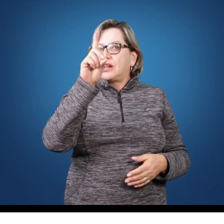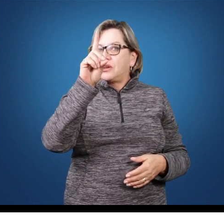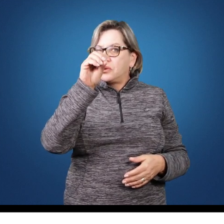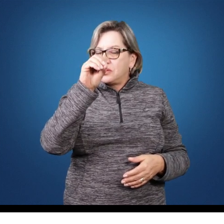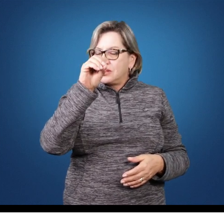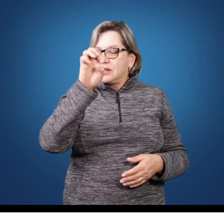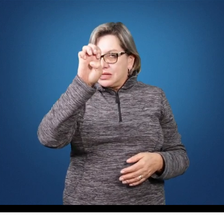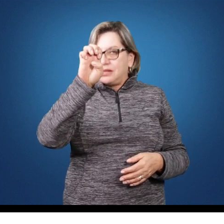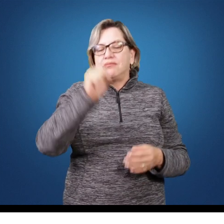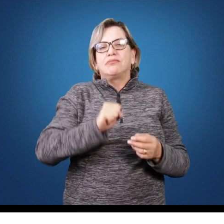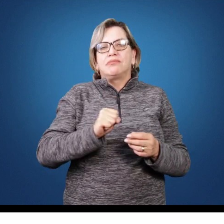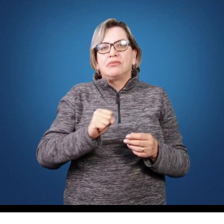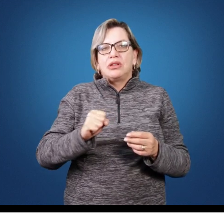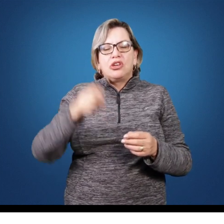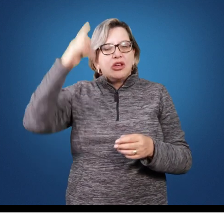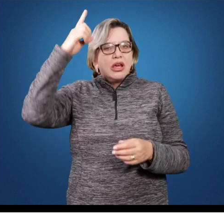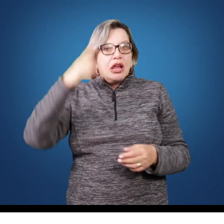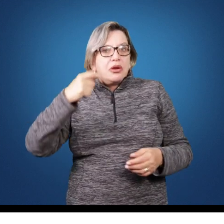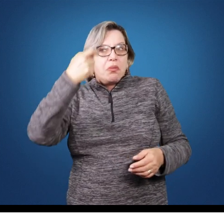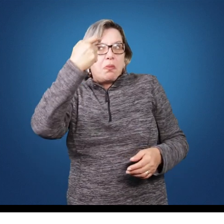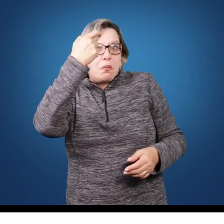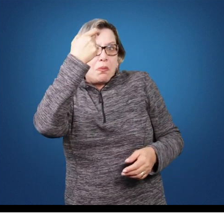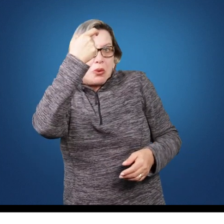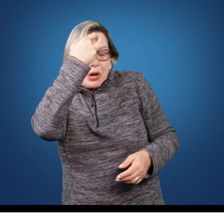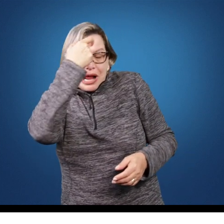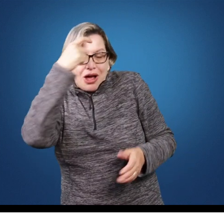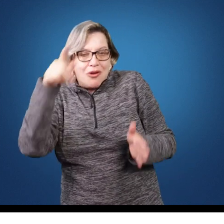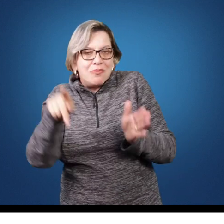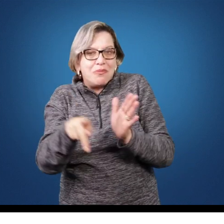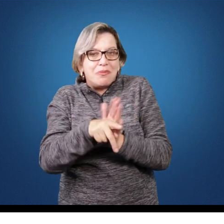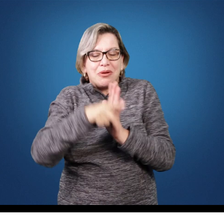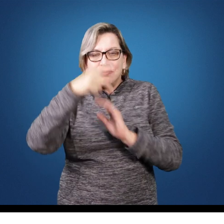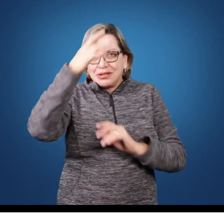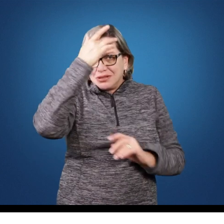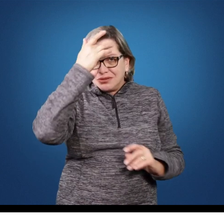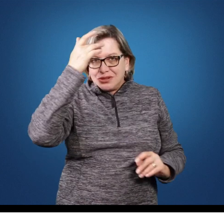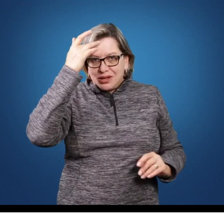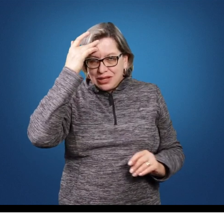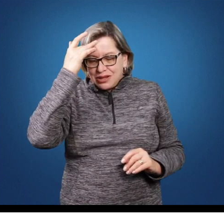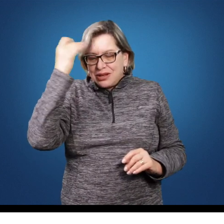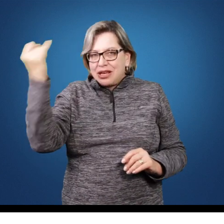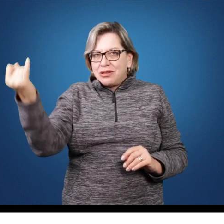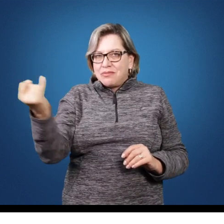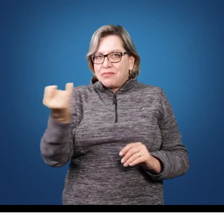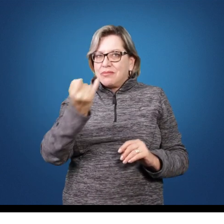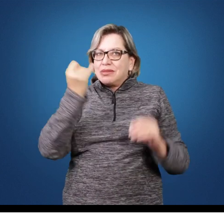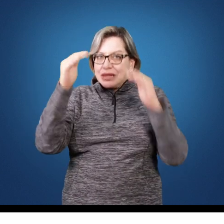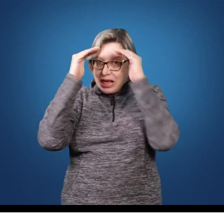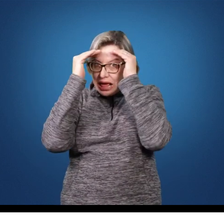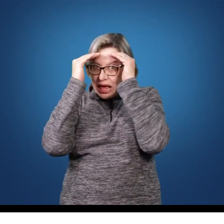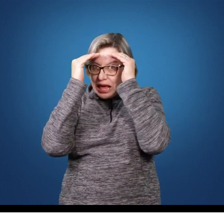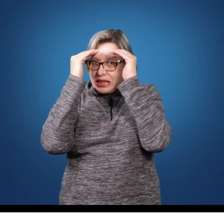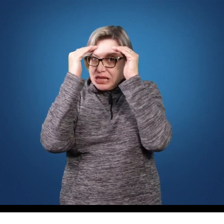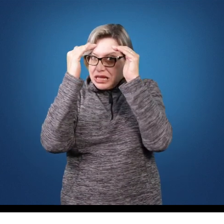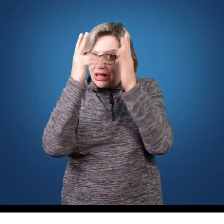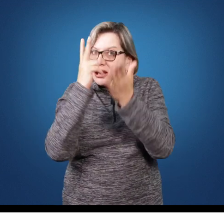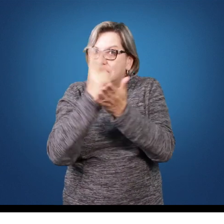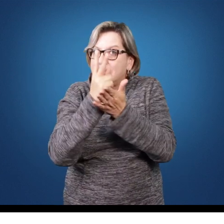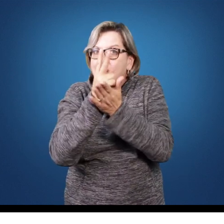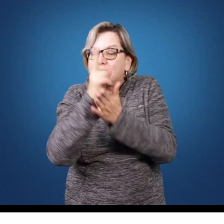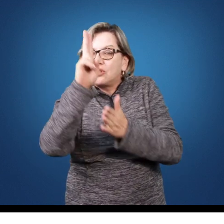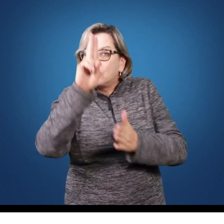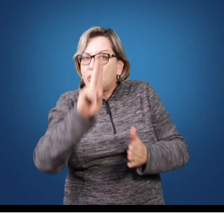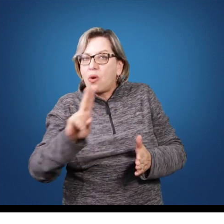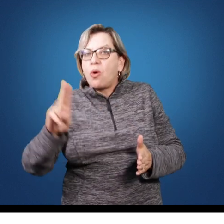e patrimoniais do autor. Então, é importante estarmos atentos e toda vez que usarmos a